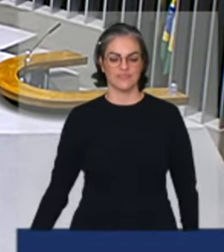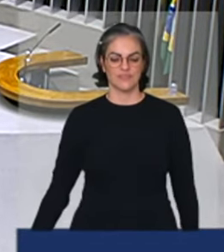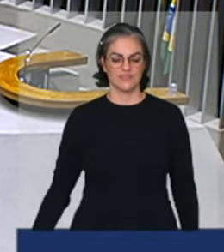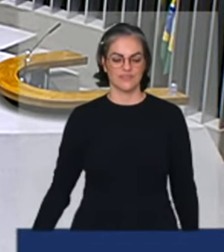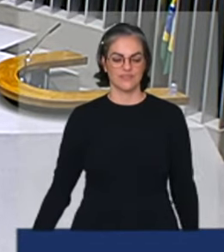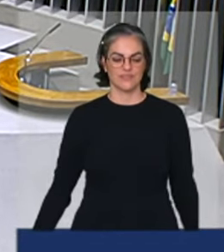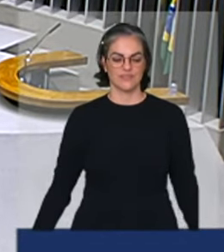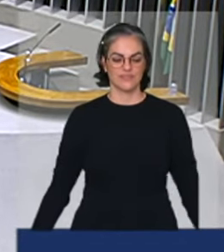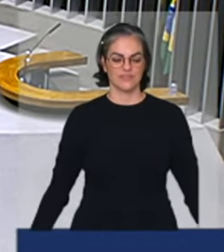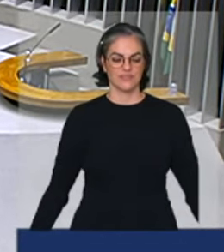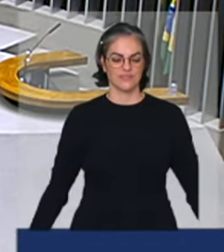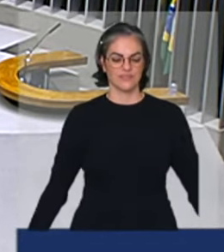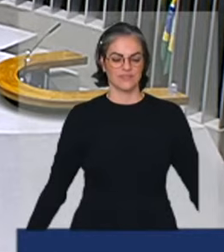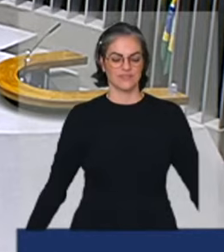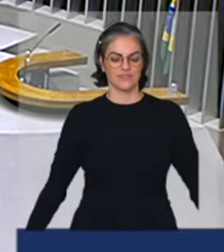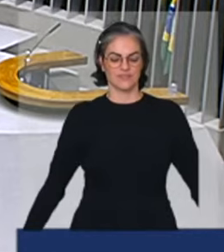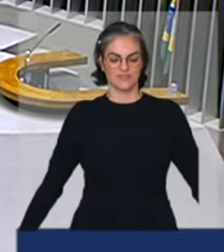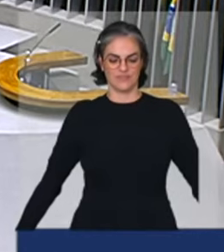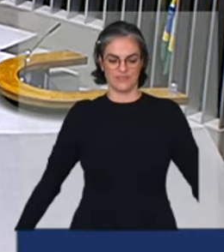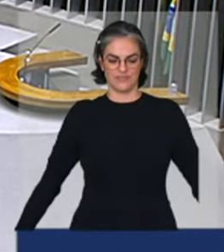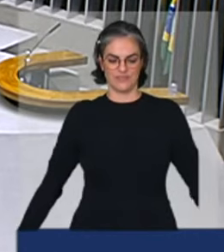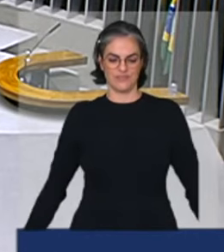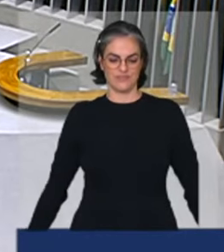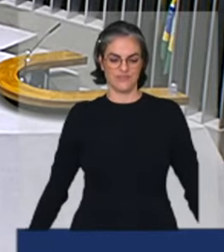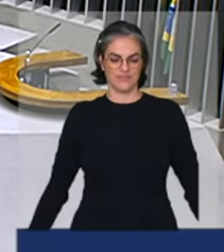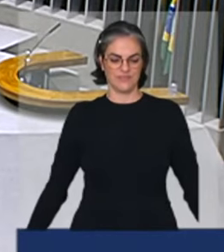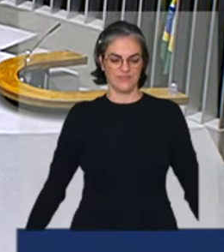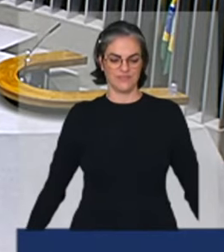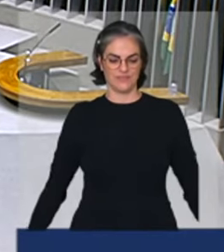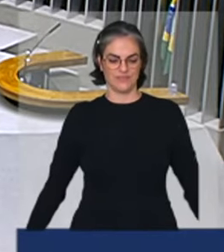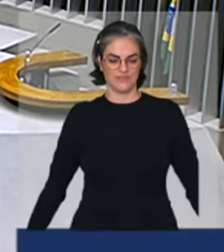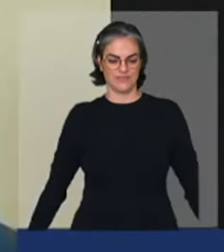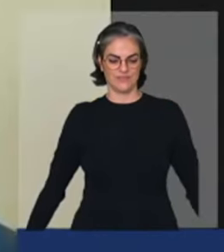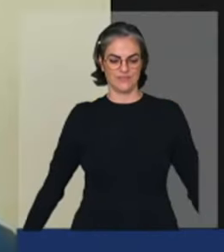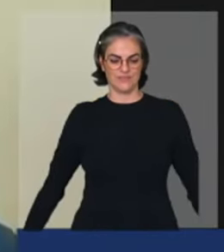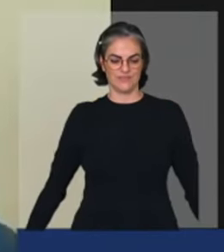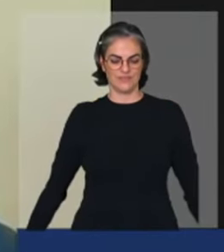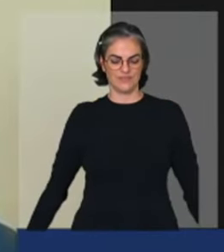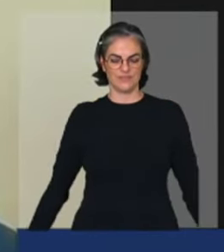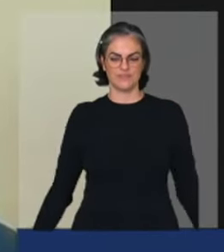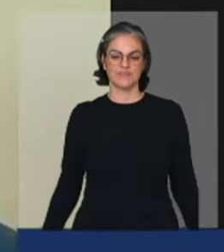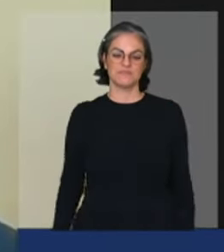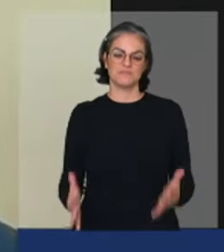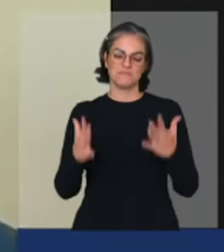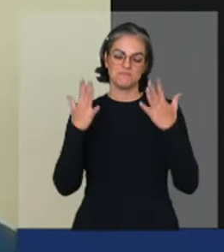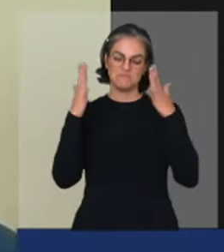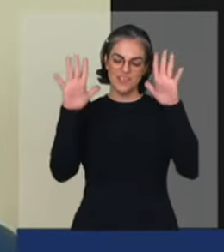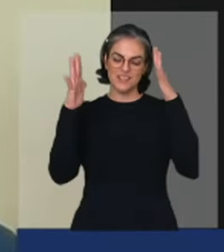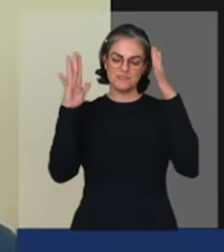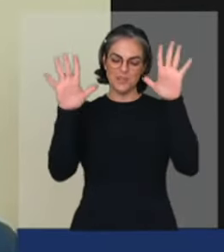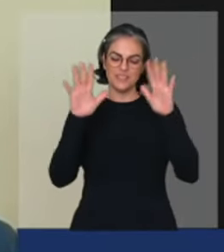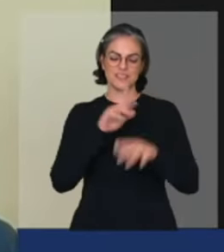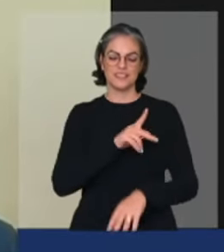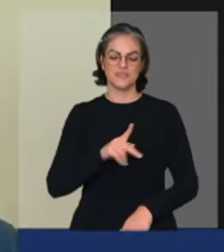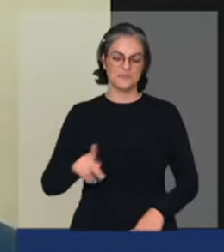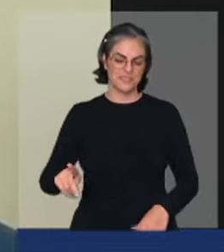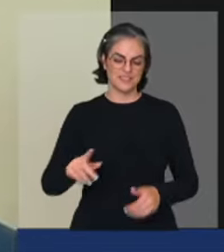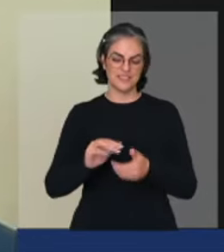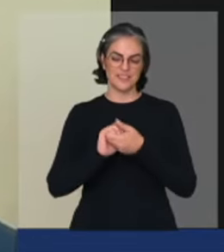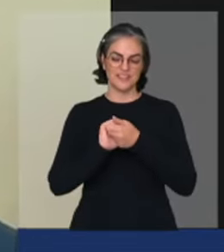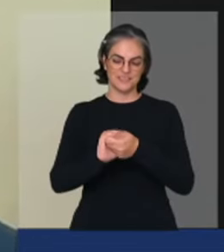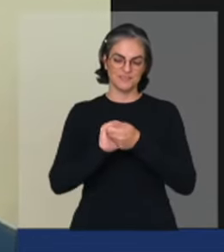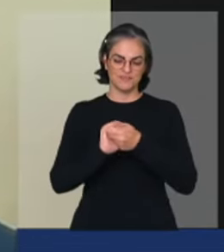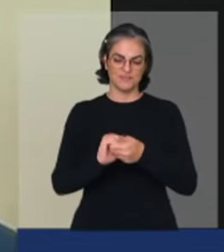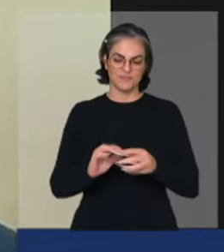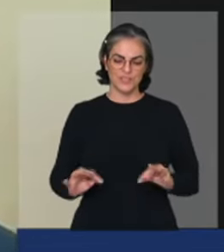caro presidente parabéns a você obrigado a todos que compuseram a organização